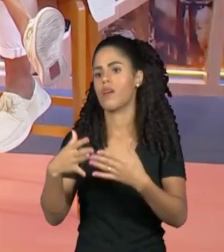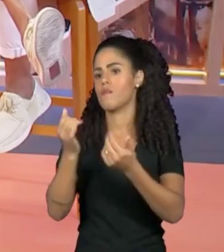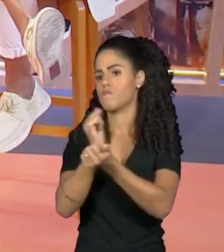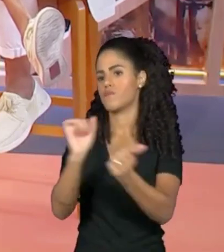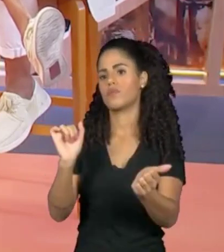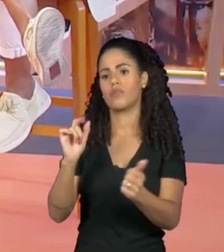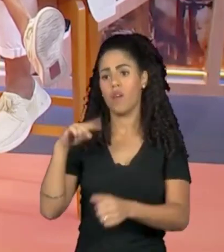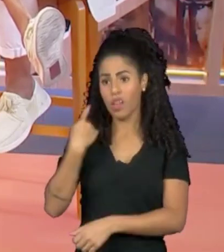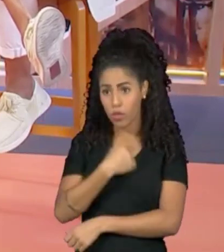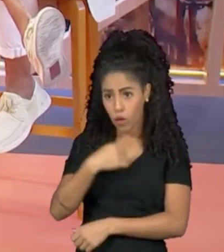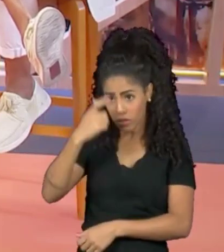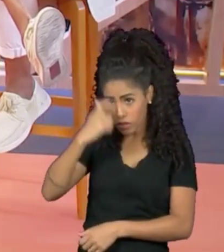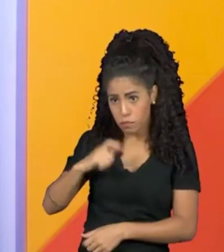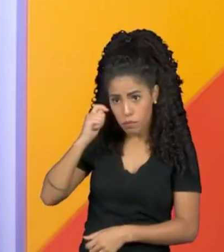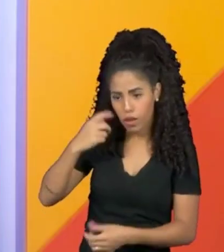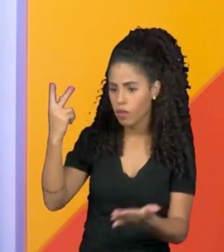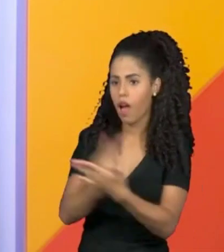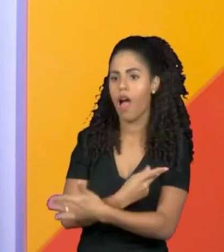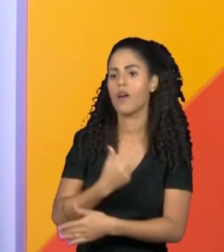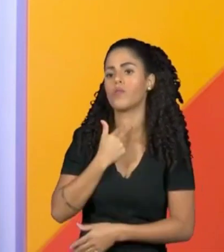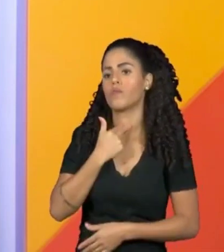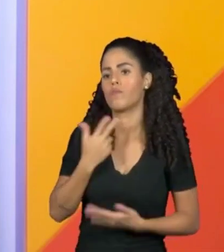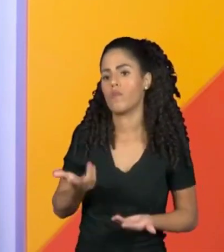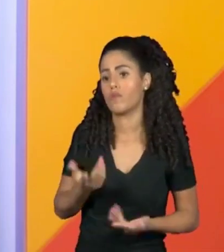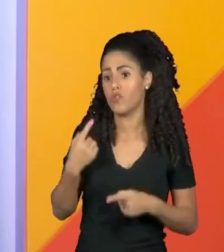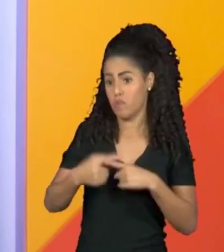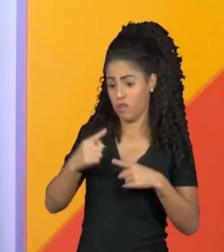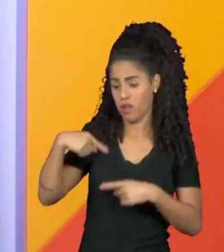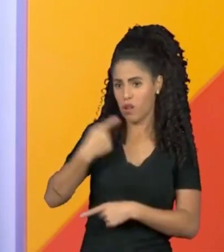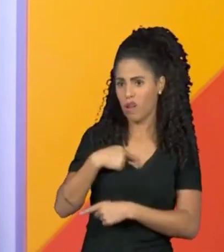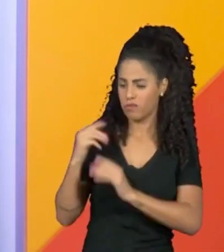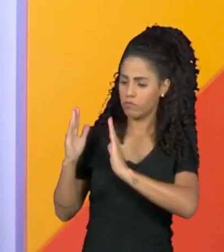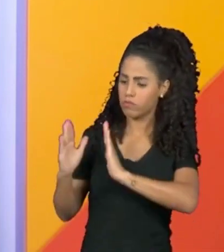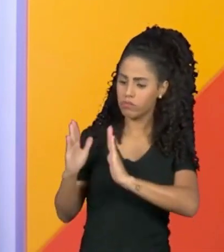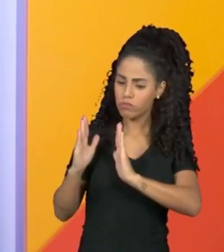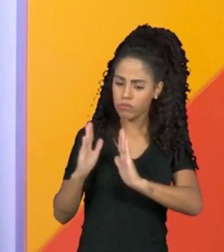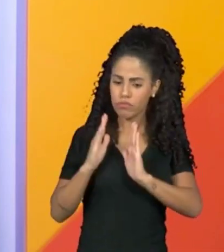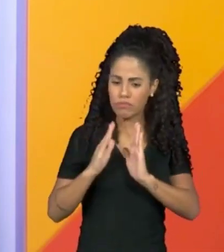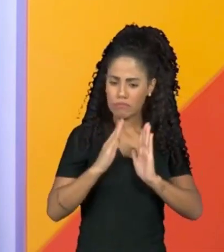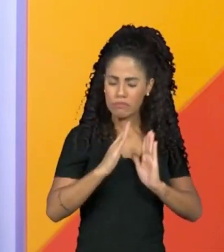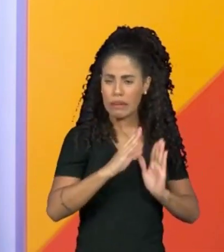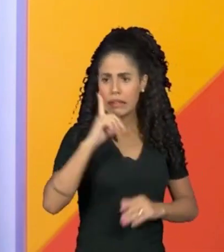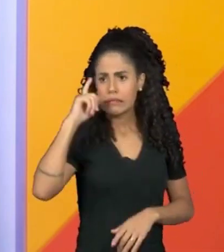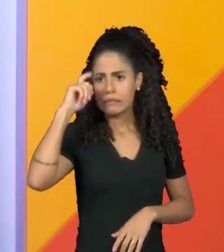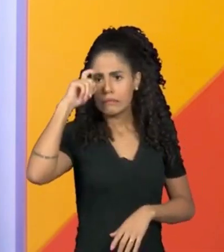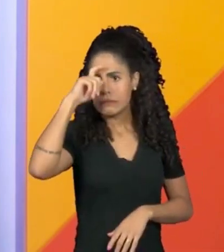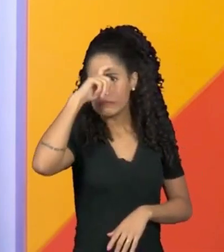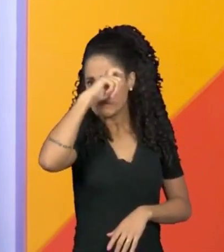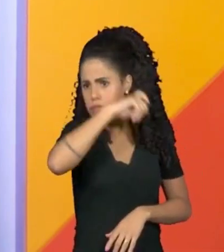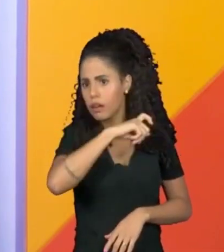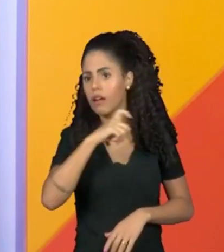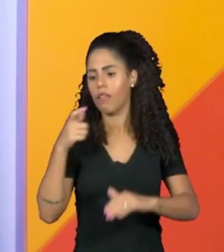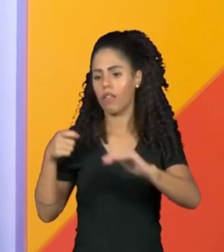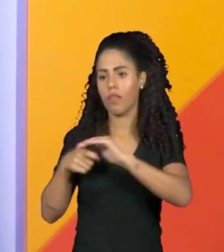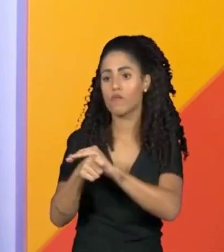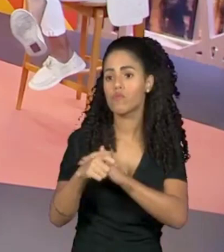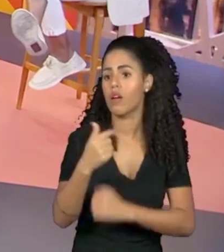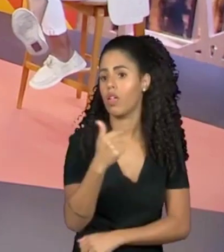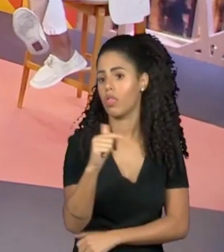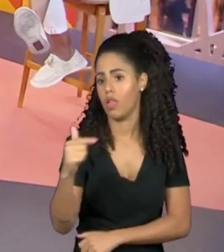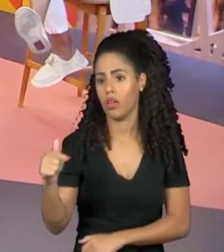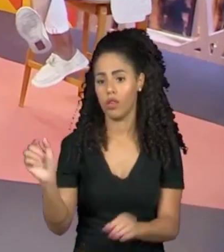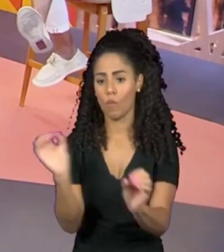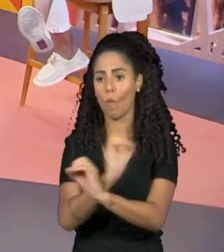errar. Por que é impossível errar? Porque a gente passa por um processo intenso de ausência de recursos pra produzir,